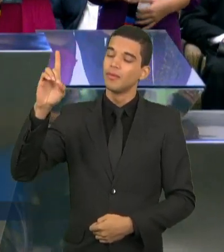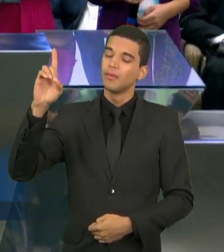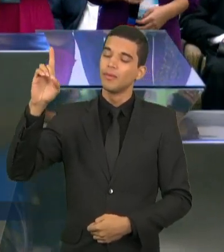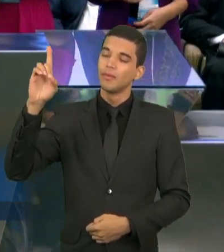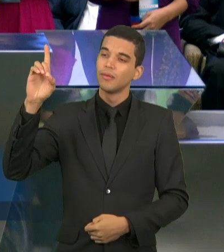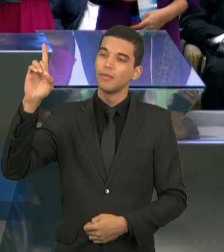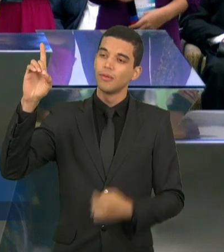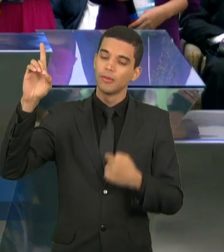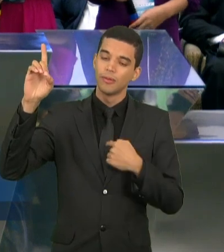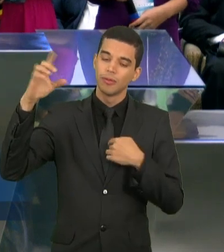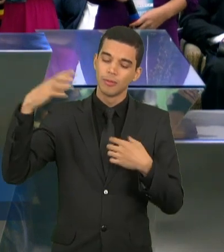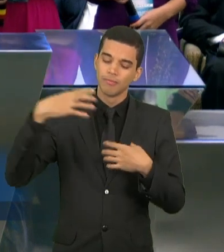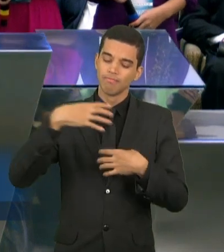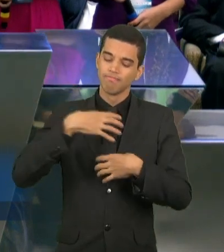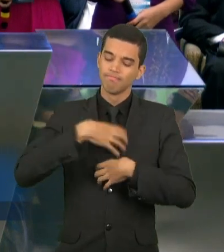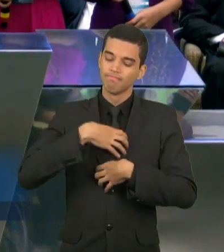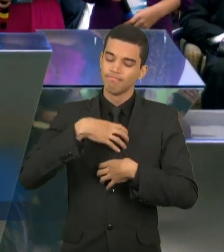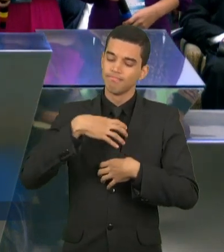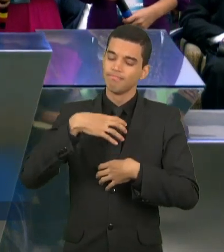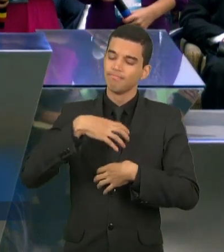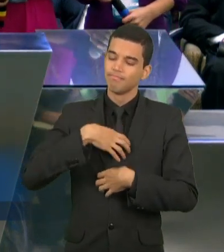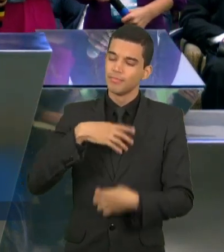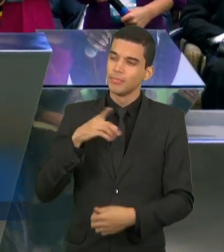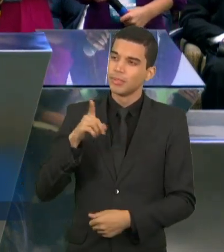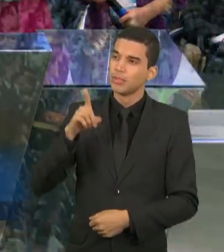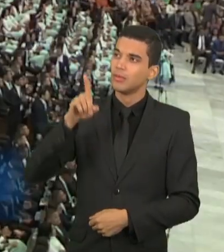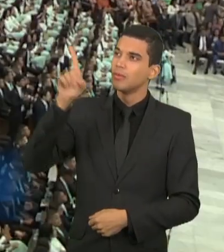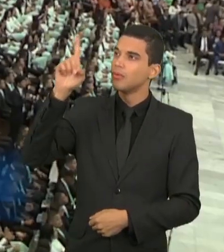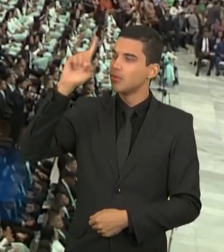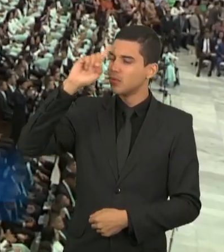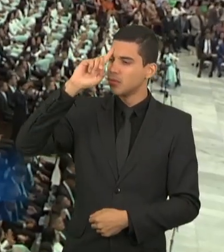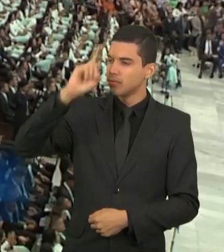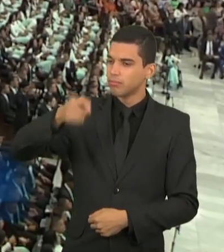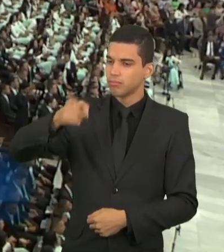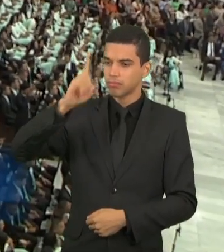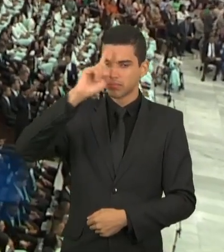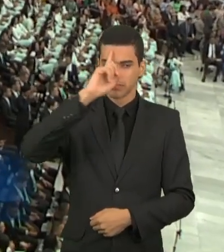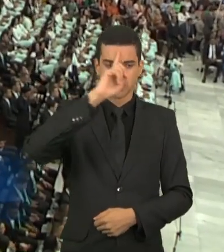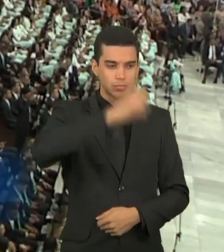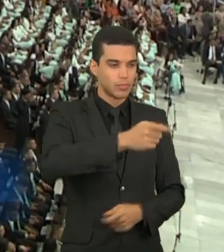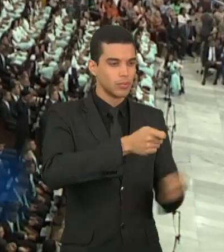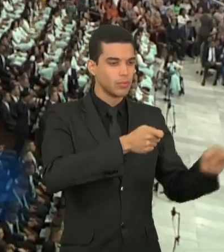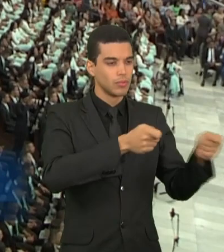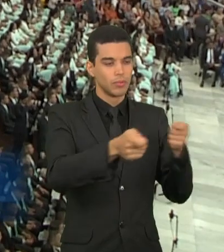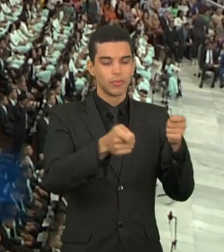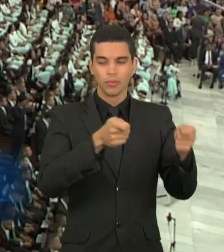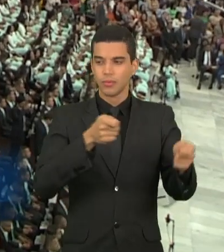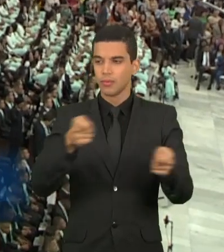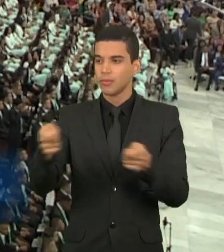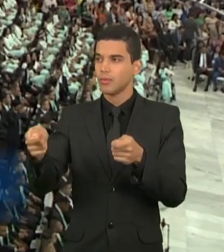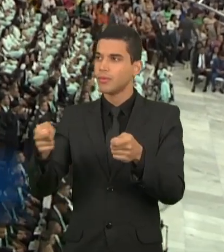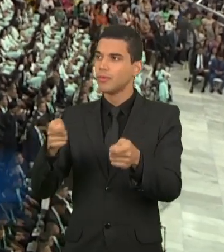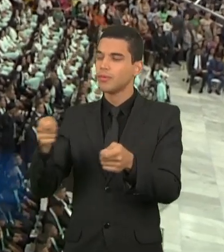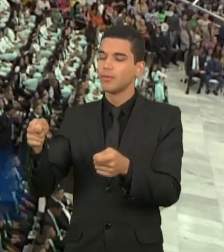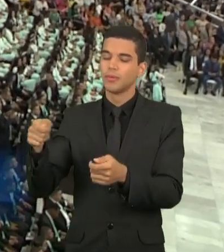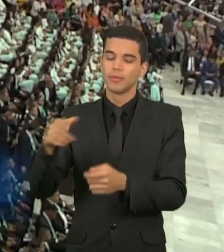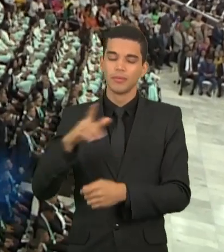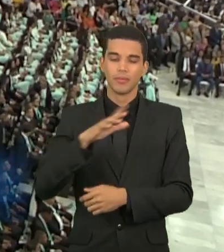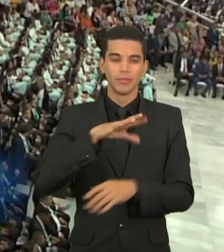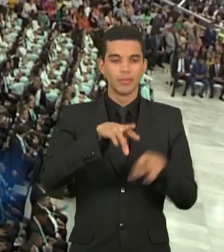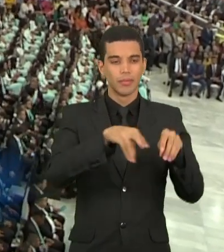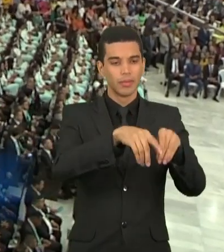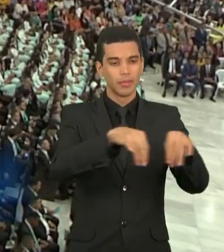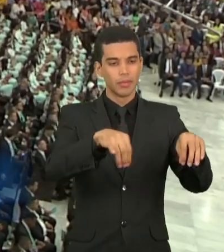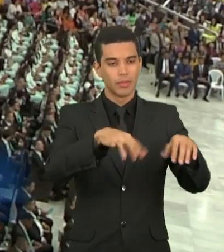ouvir, a governar, terra e mar,